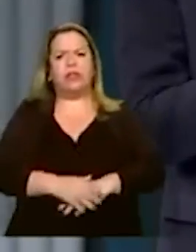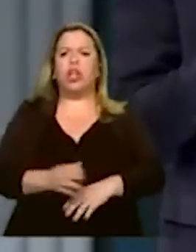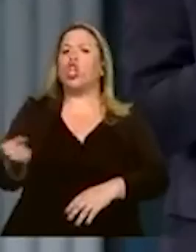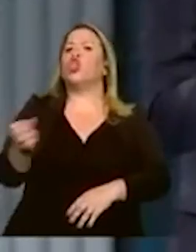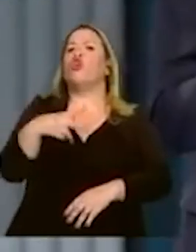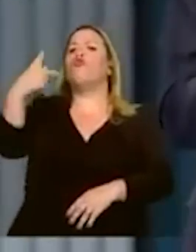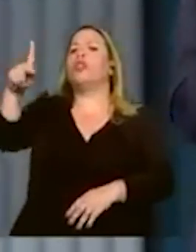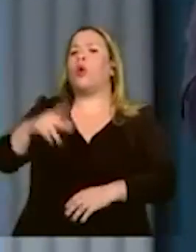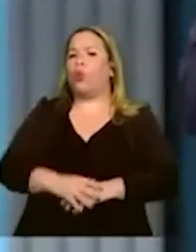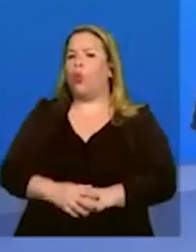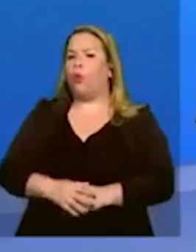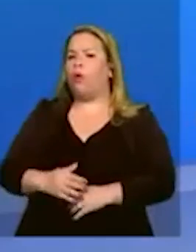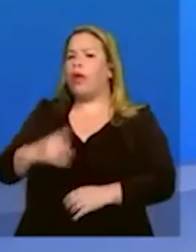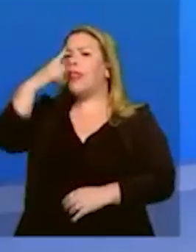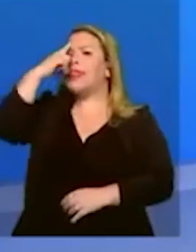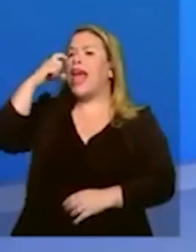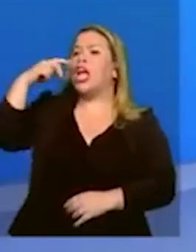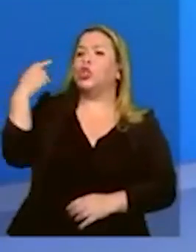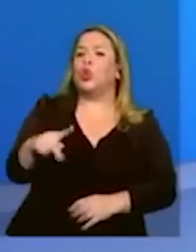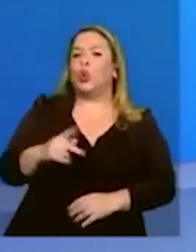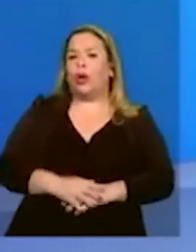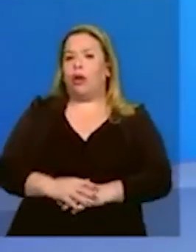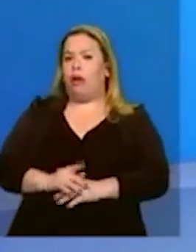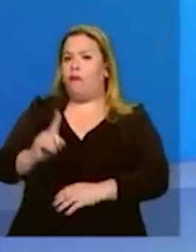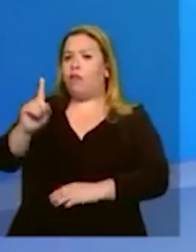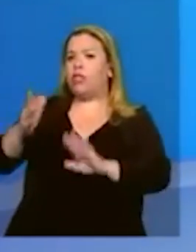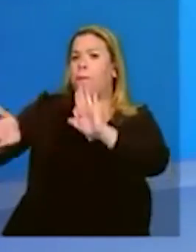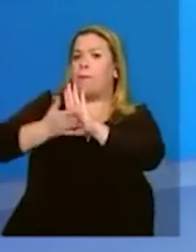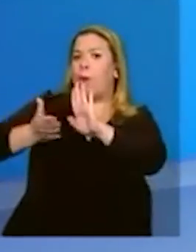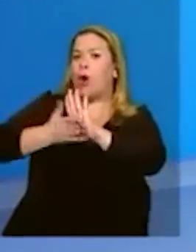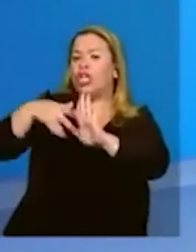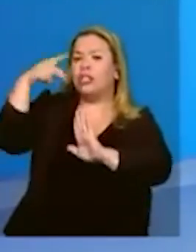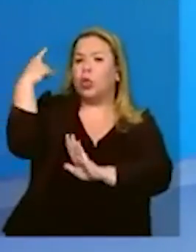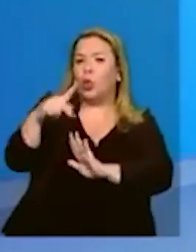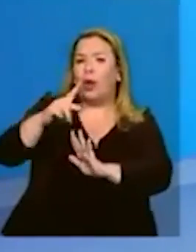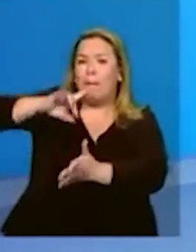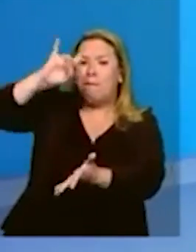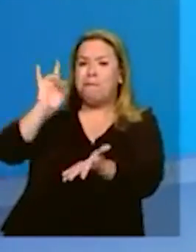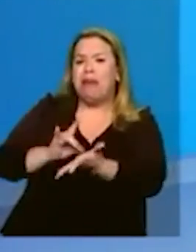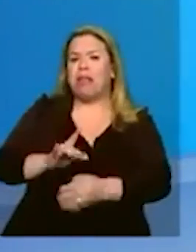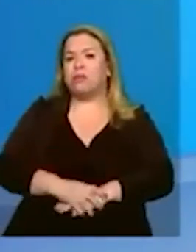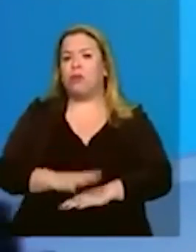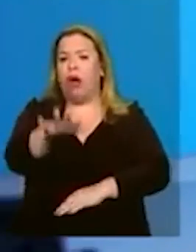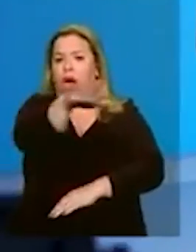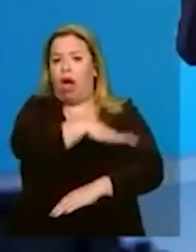é novo, teu? O que é teu no teu programa para a área de transporte?